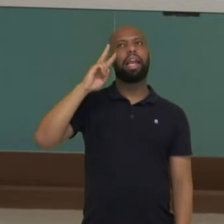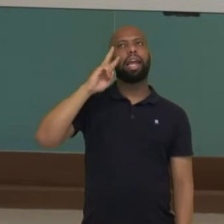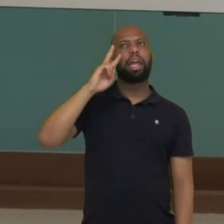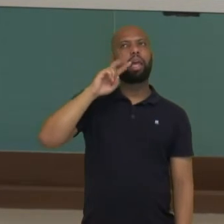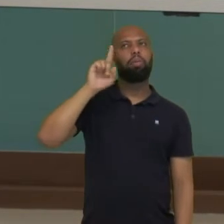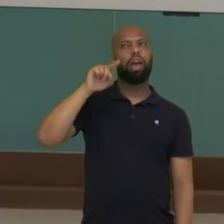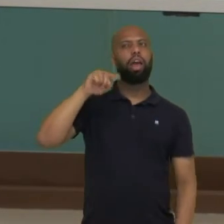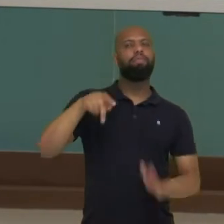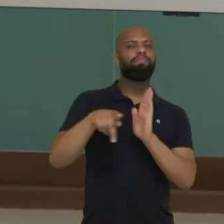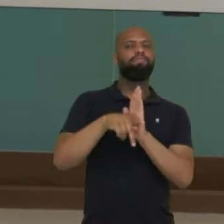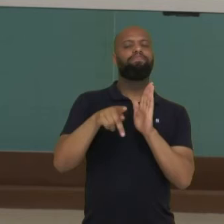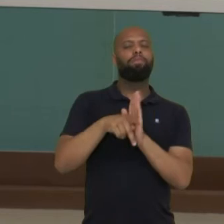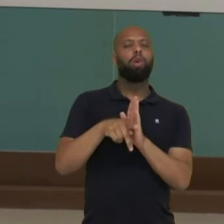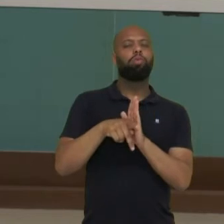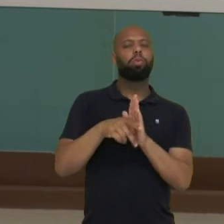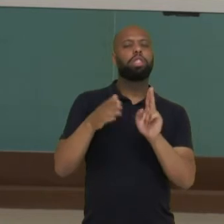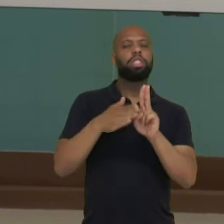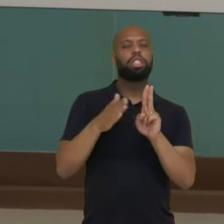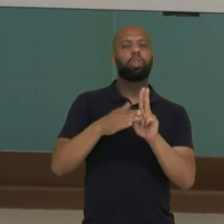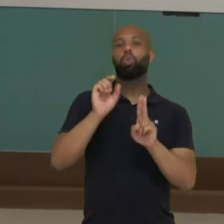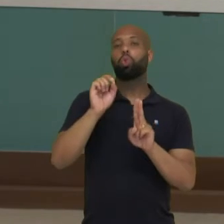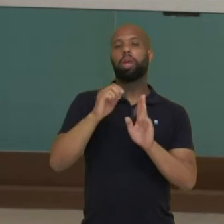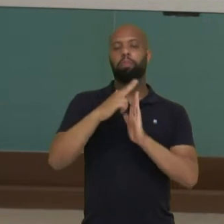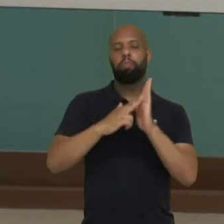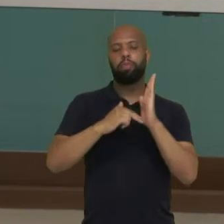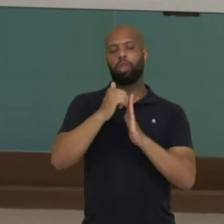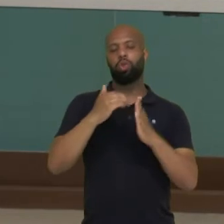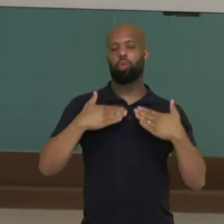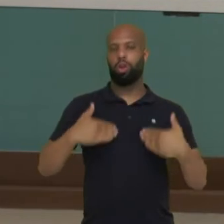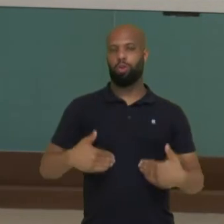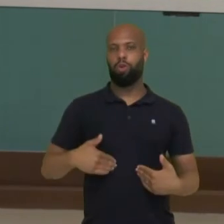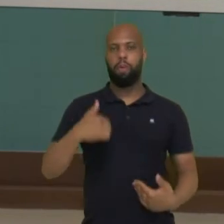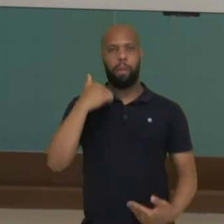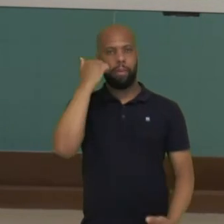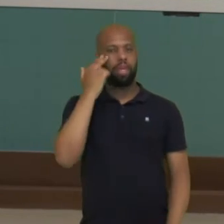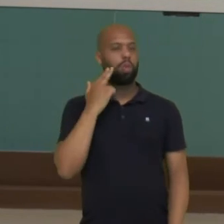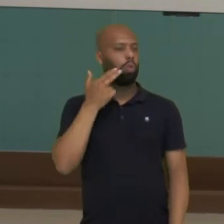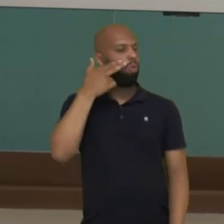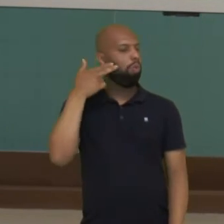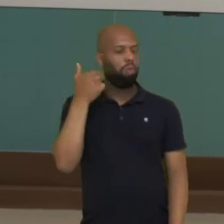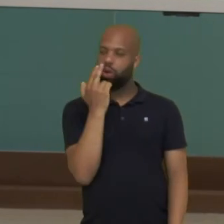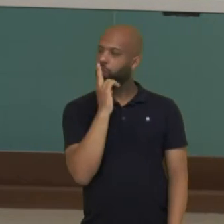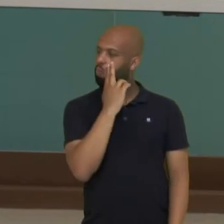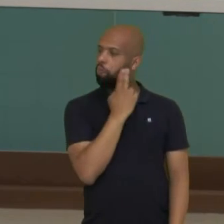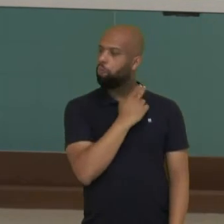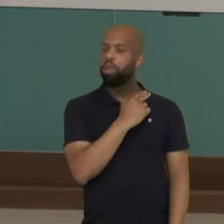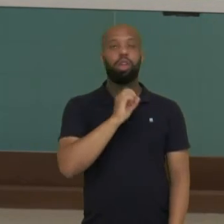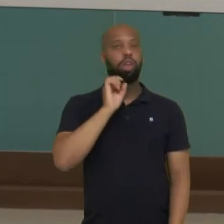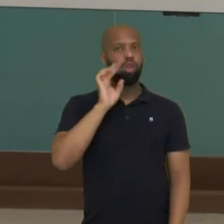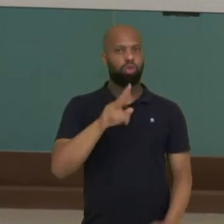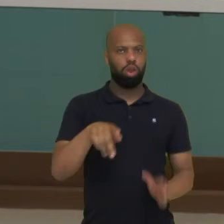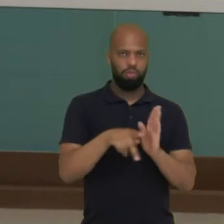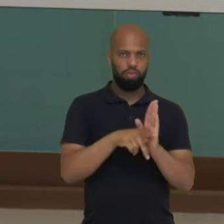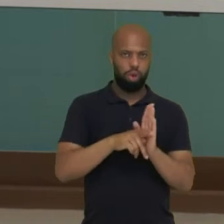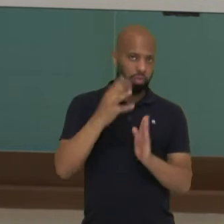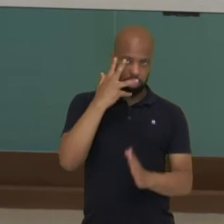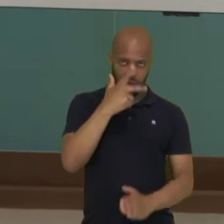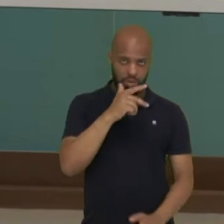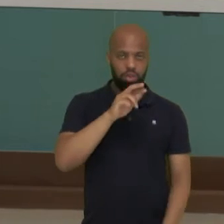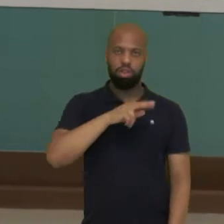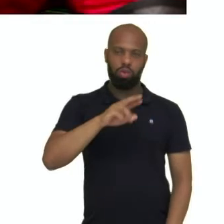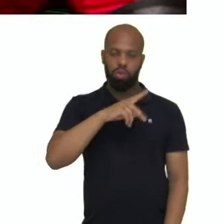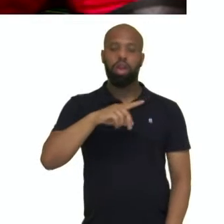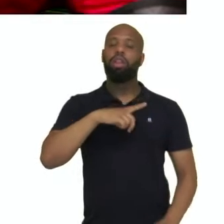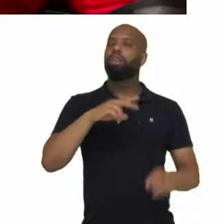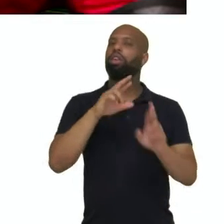indígenas, quando a gente vê, são as pinturas corporais. As pinturas corporais não são simplesmente enfeites. Elas